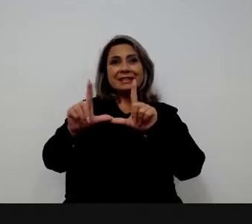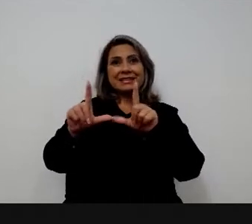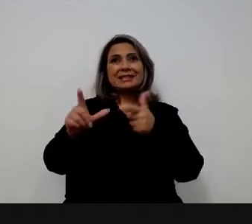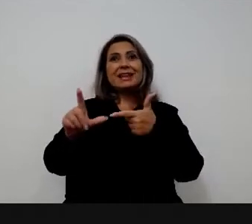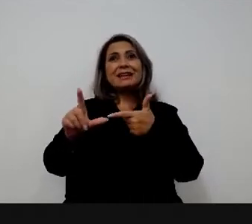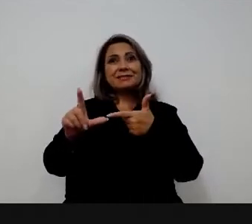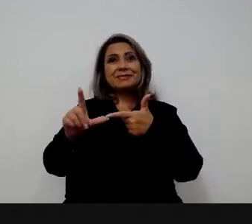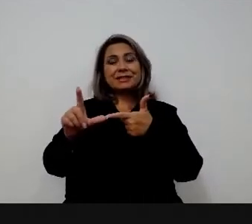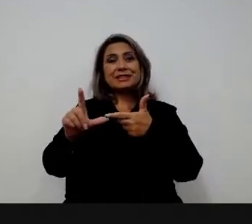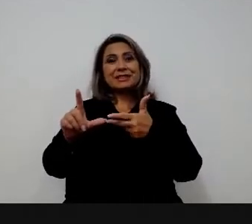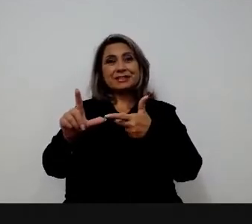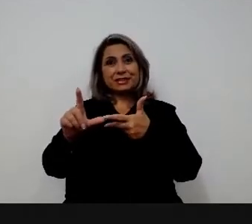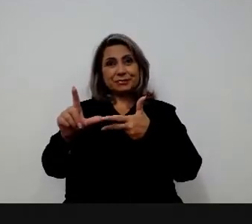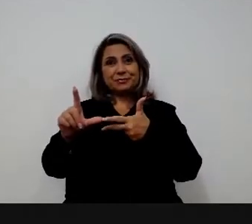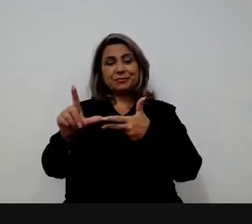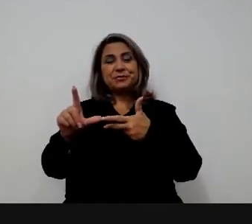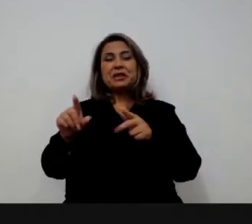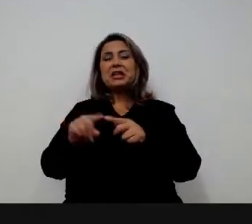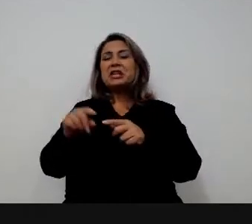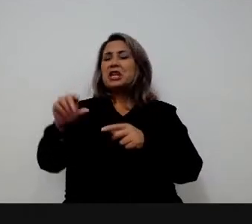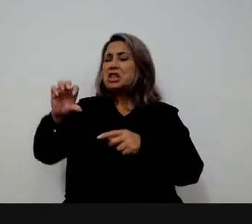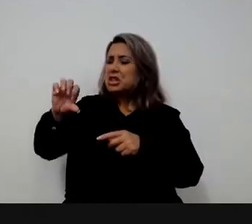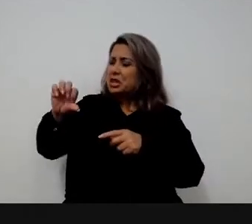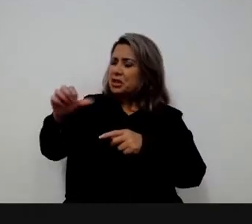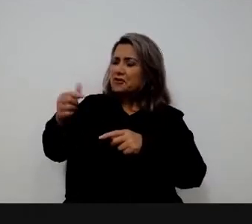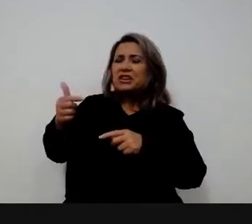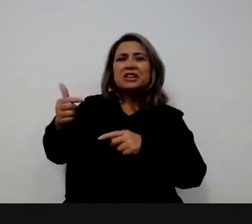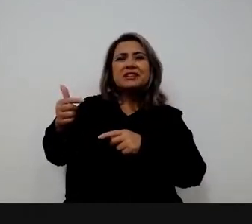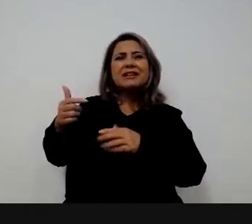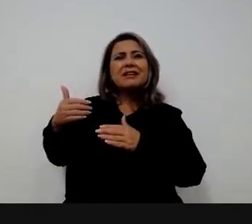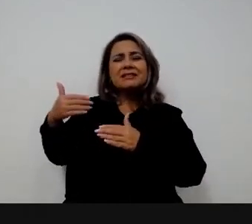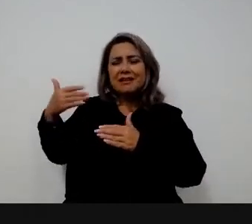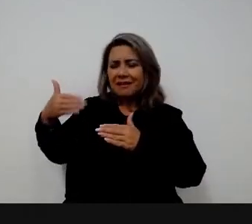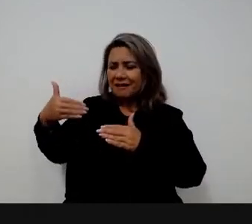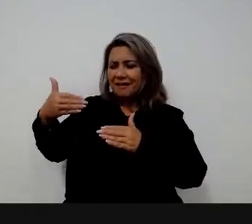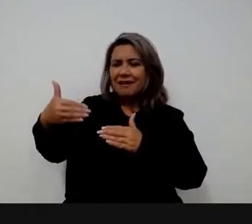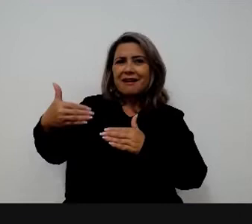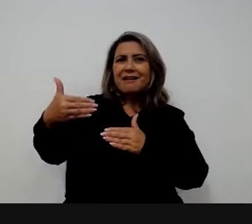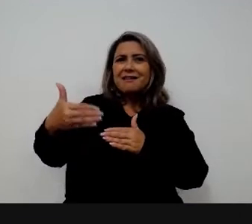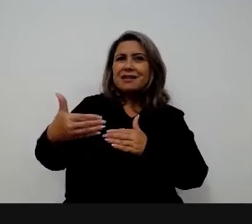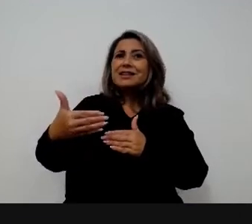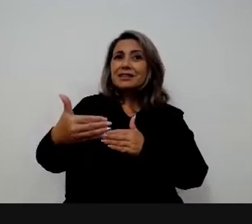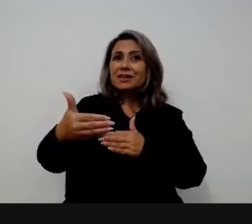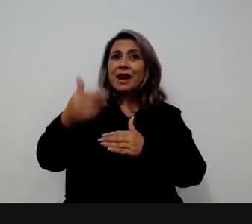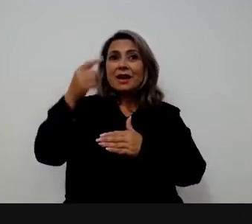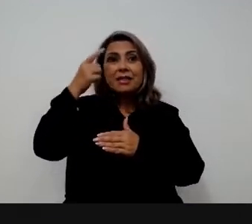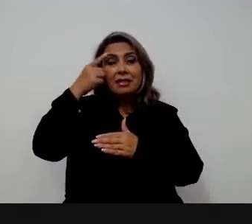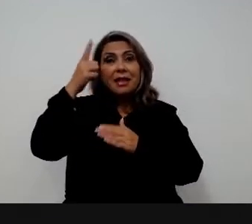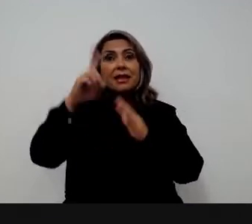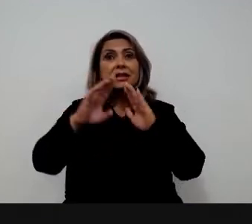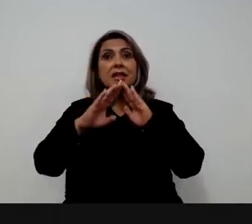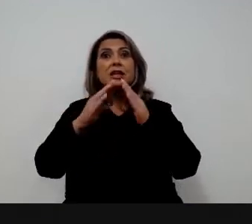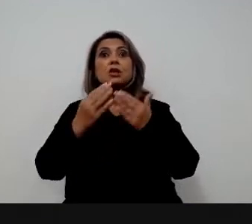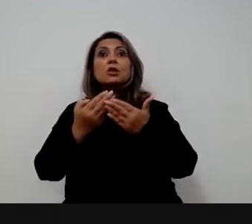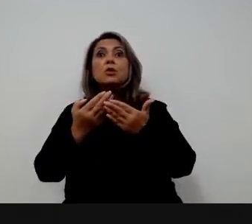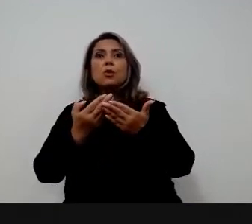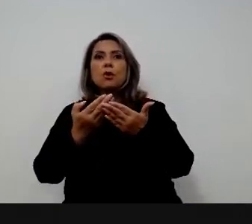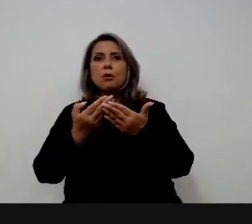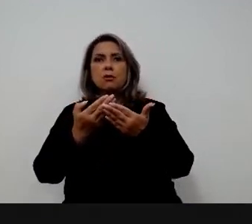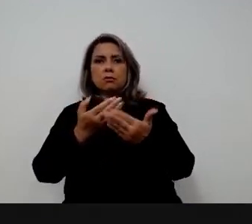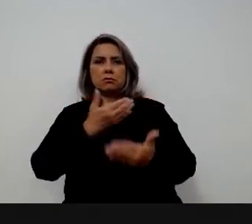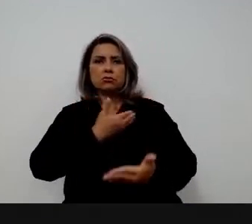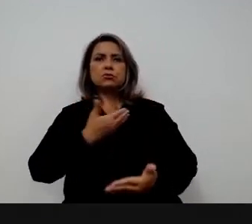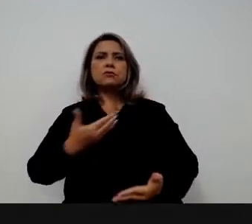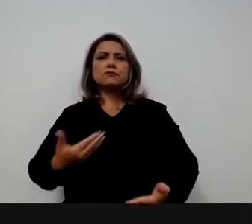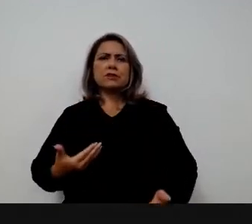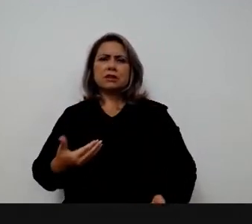o fato é que a emergência de novas escolas de governos é um fenômeno bastante recente. Não se